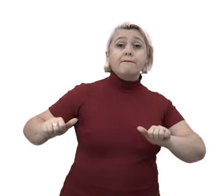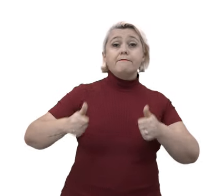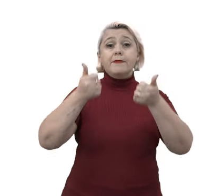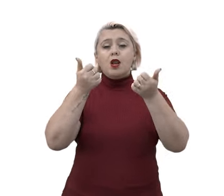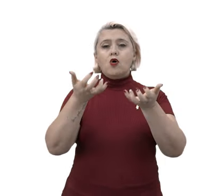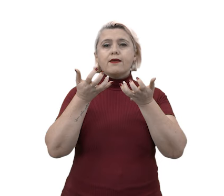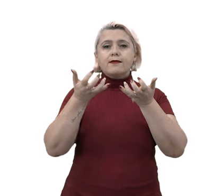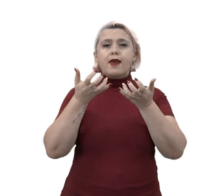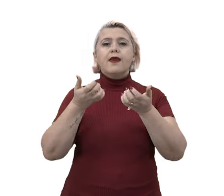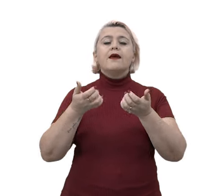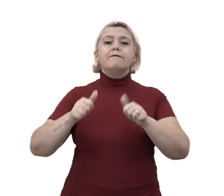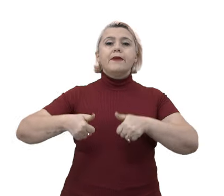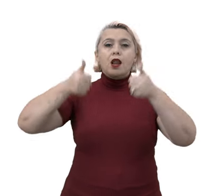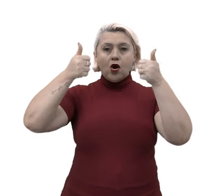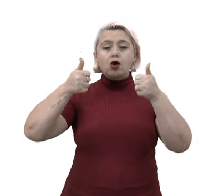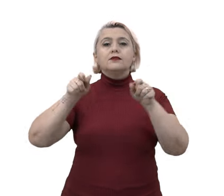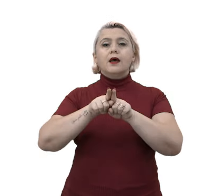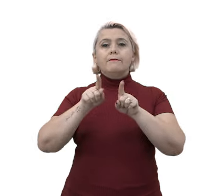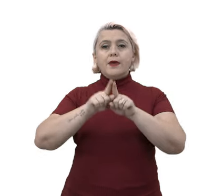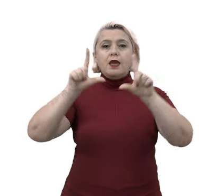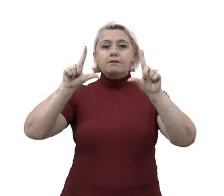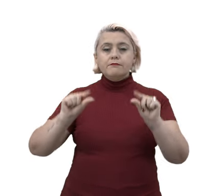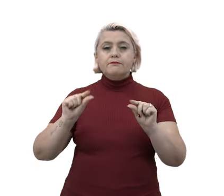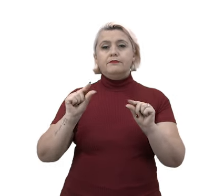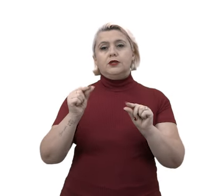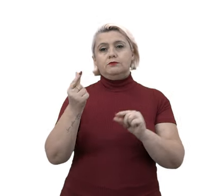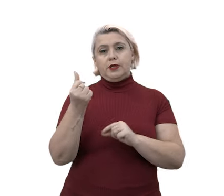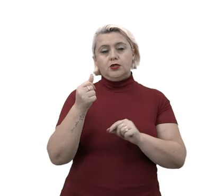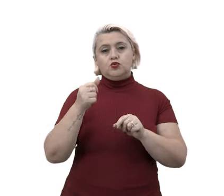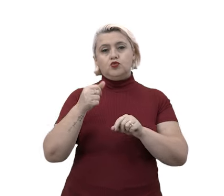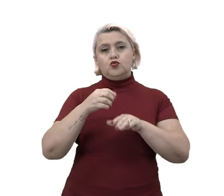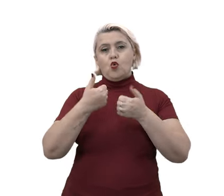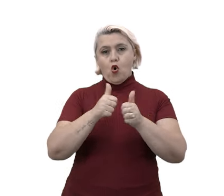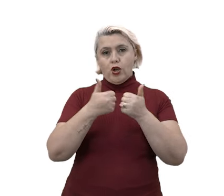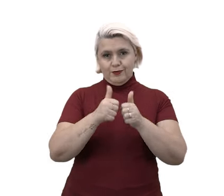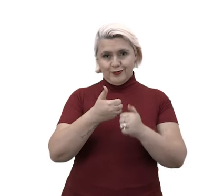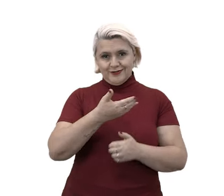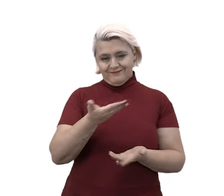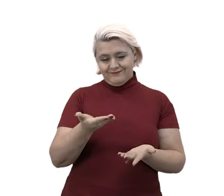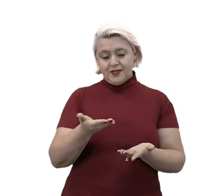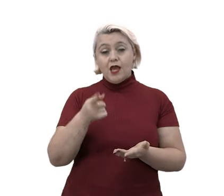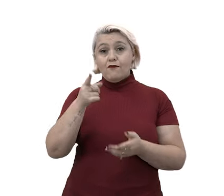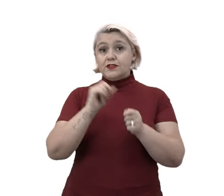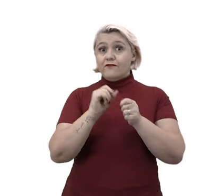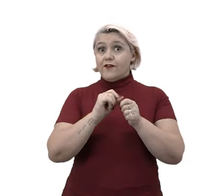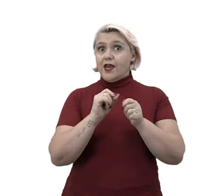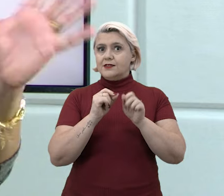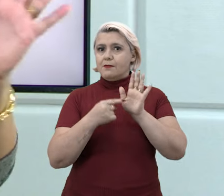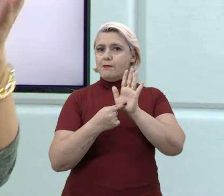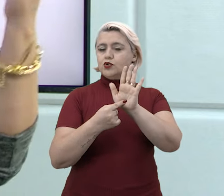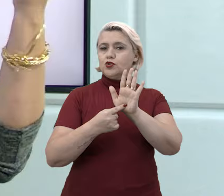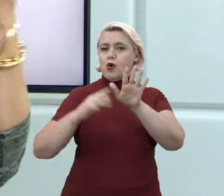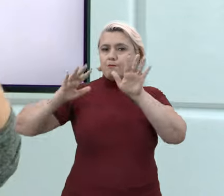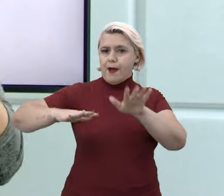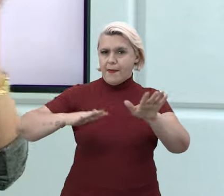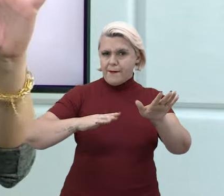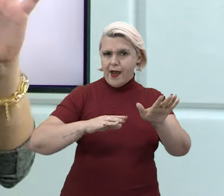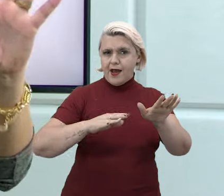abaixamento dos preços dos transportes públicos. Quando você faz isso, o que que acontece? Você